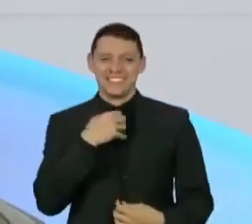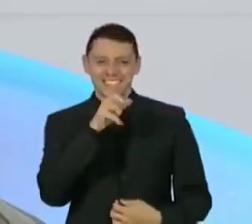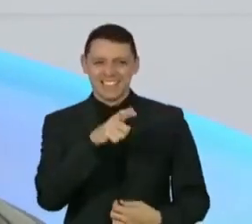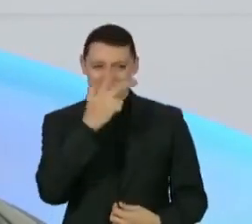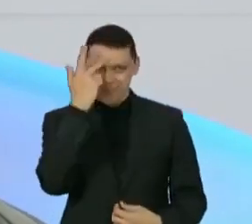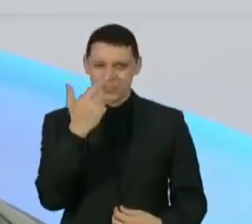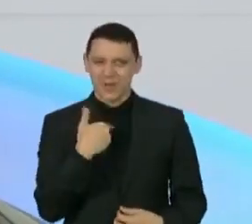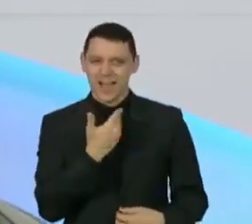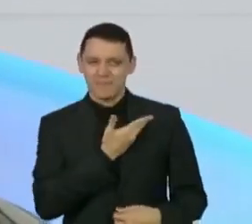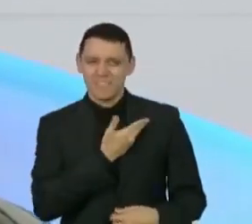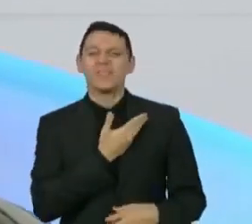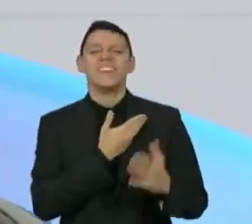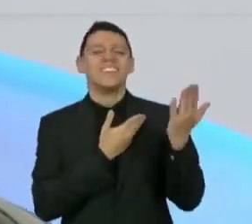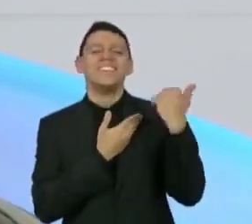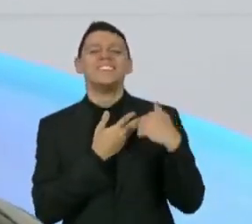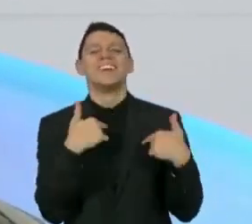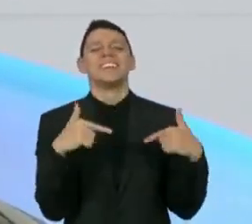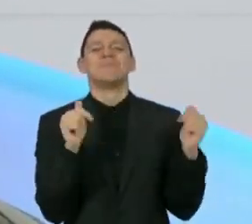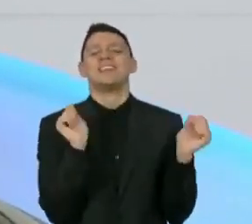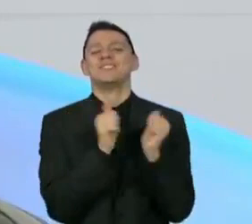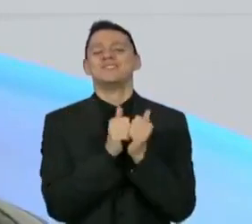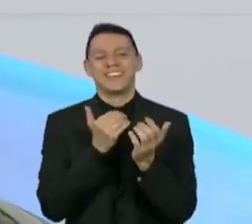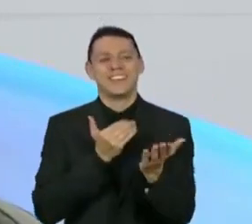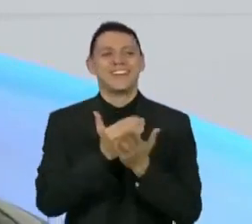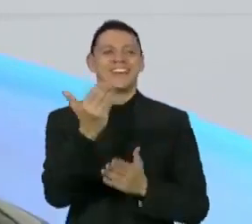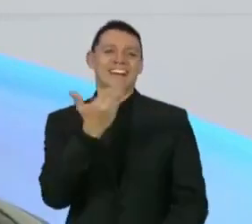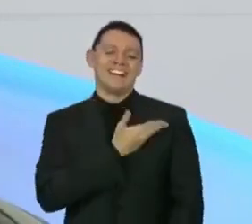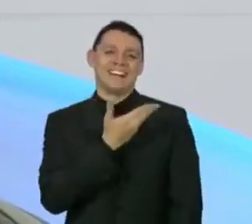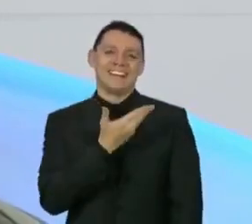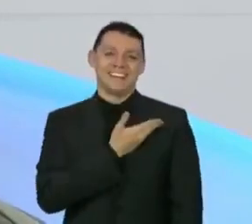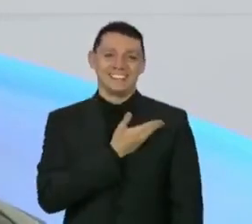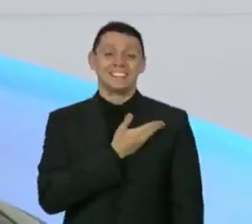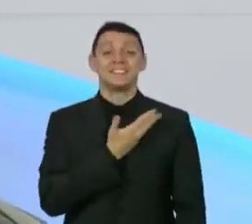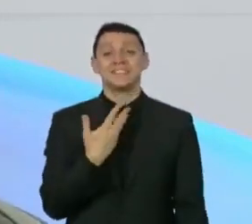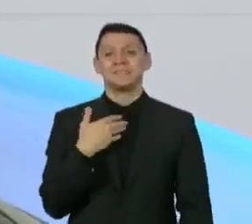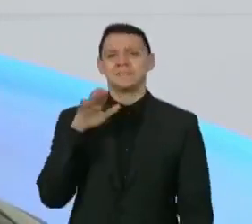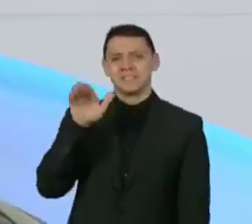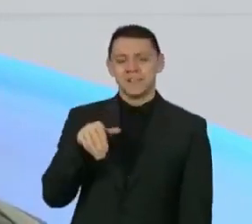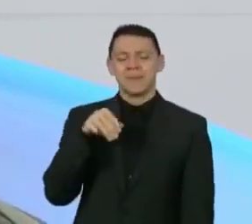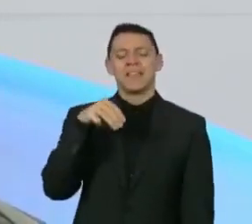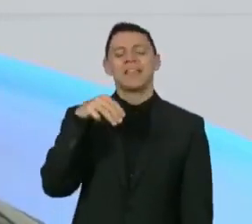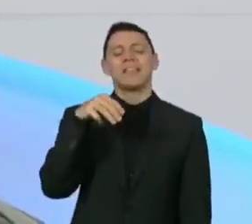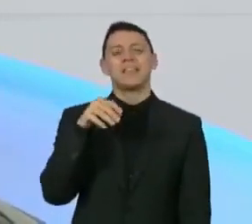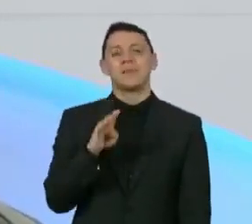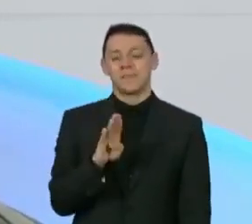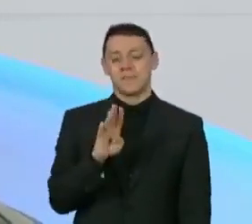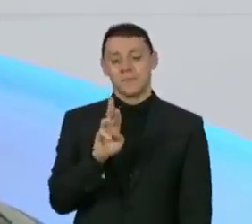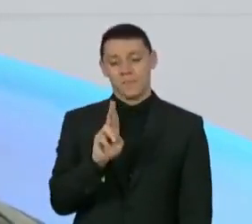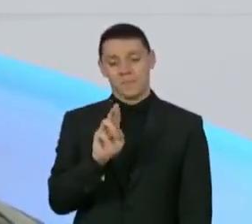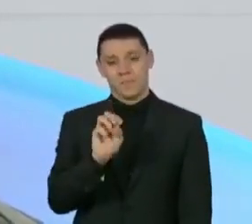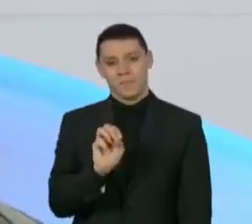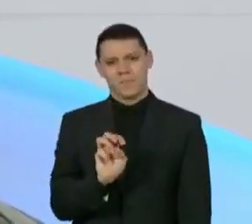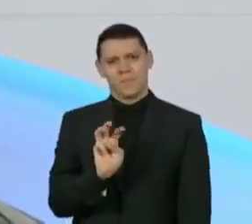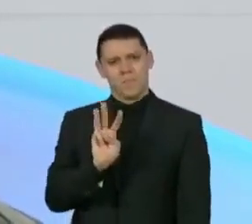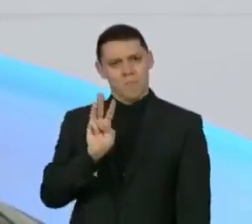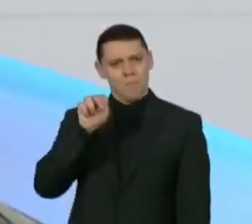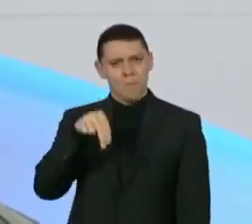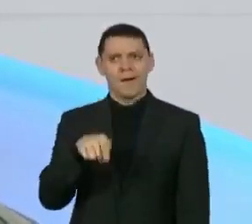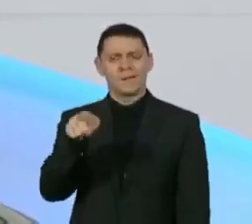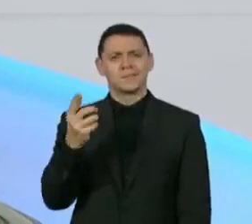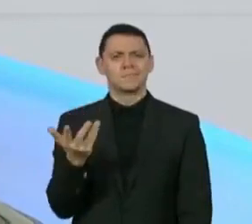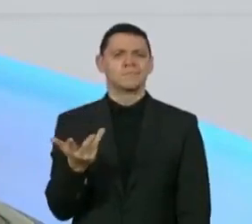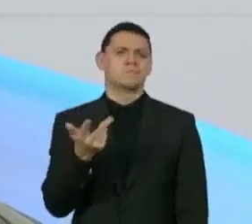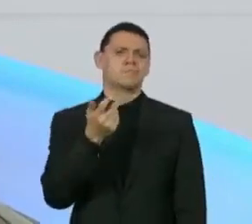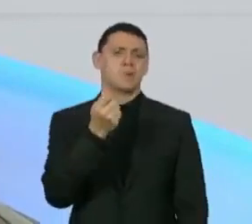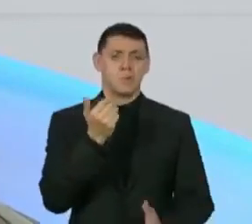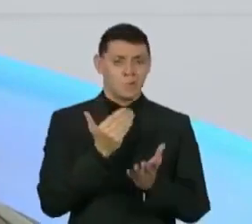Eu chamo a pessoa para trabalhar comigo Então eu chamei o Brown E foi incrível E o Brown No